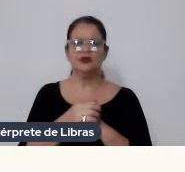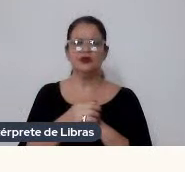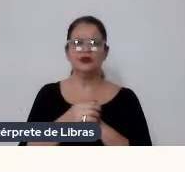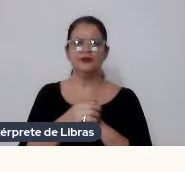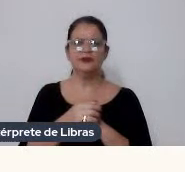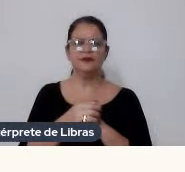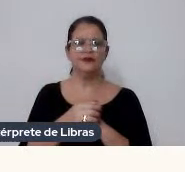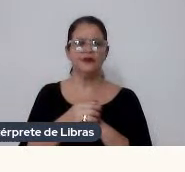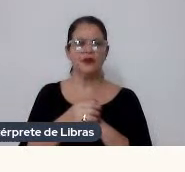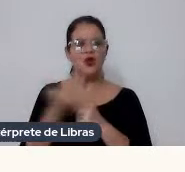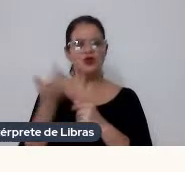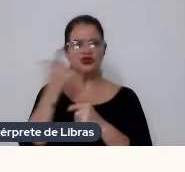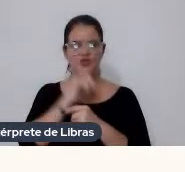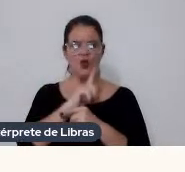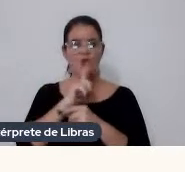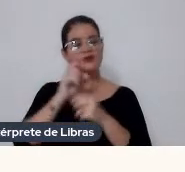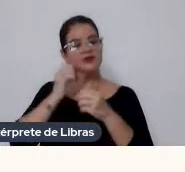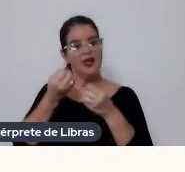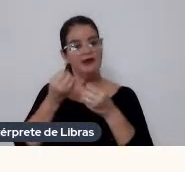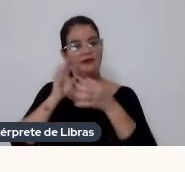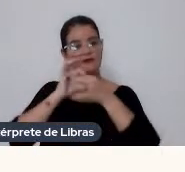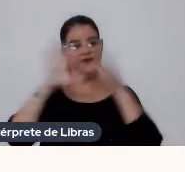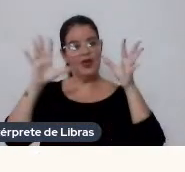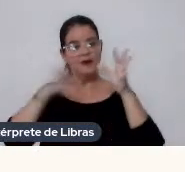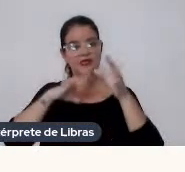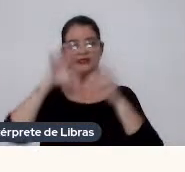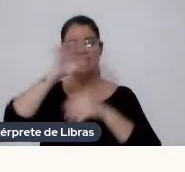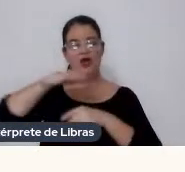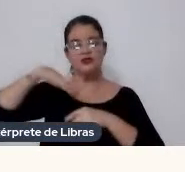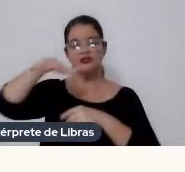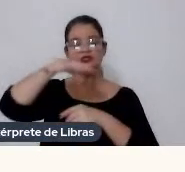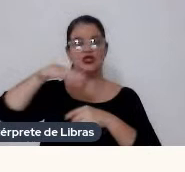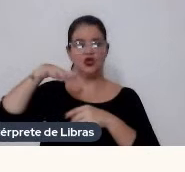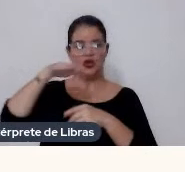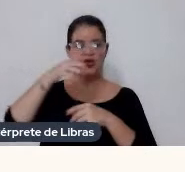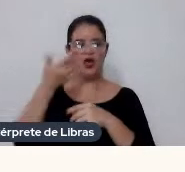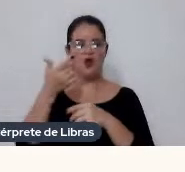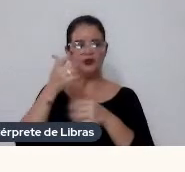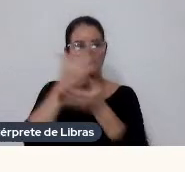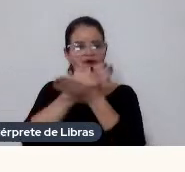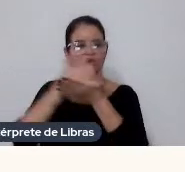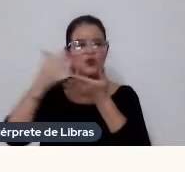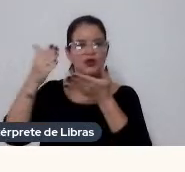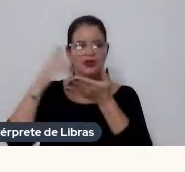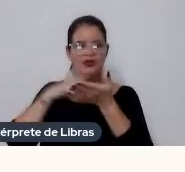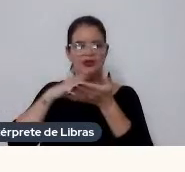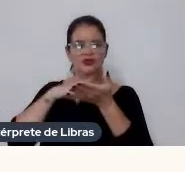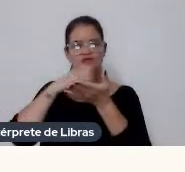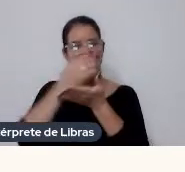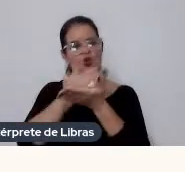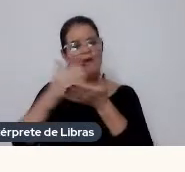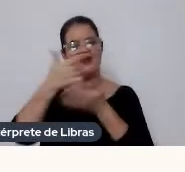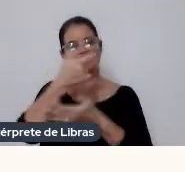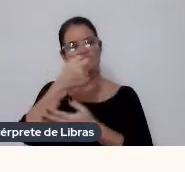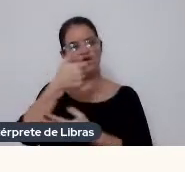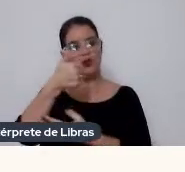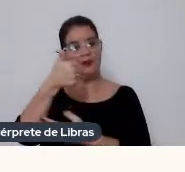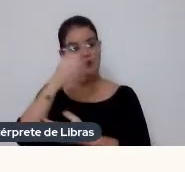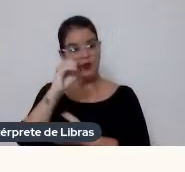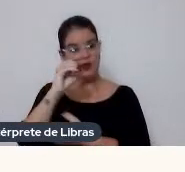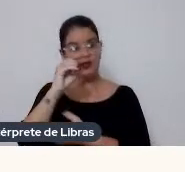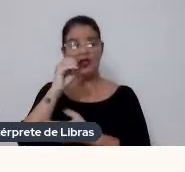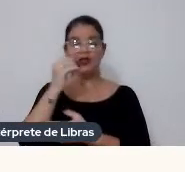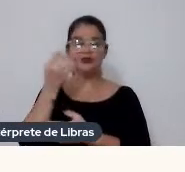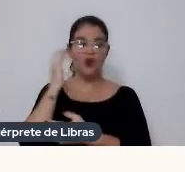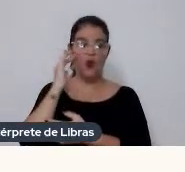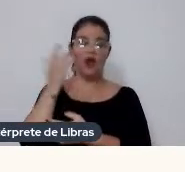Consegue viabilizar Foi quando o fundo setorial Estava no início ali Eu acho que começou em 2010 Se eu não me engano Foi quando a